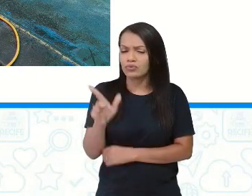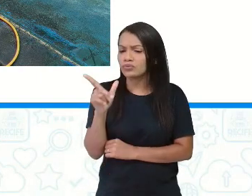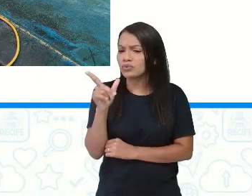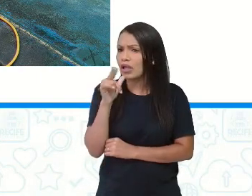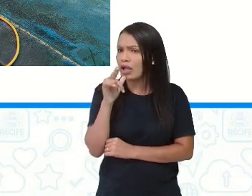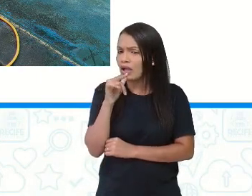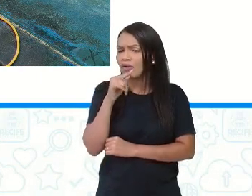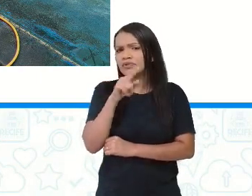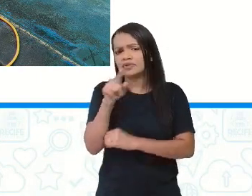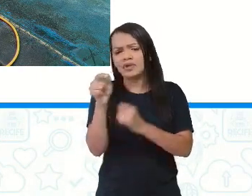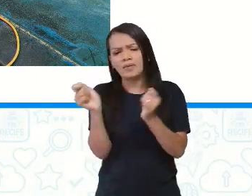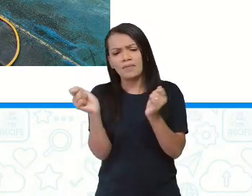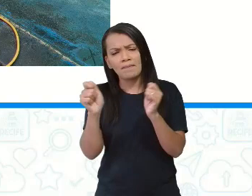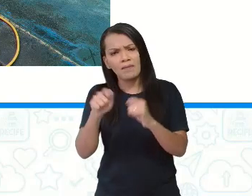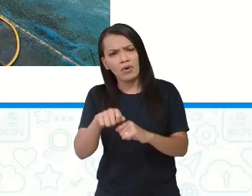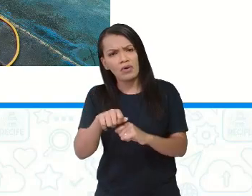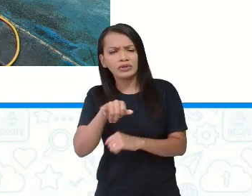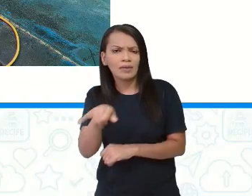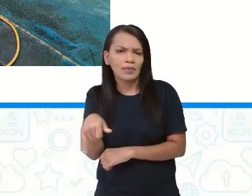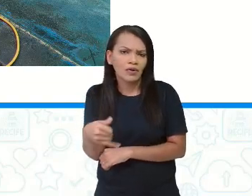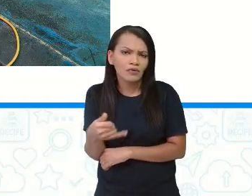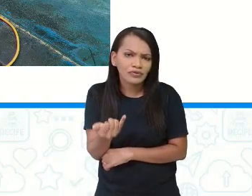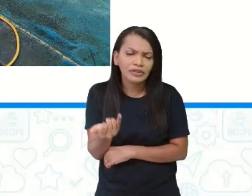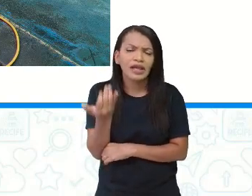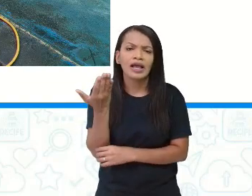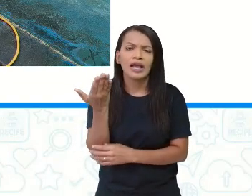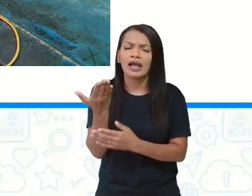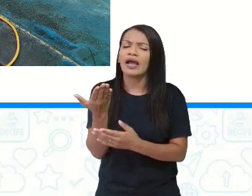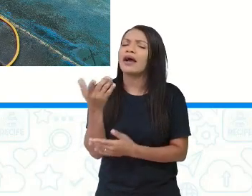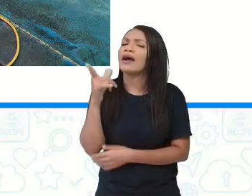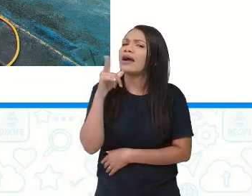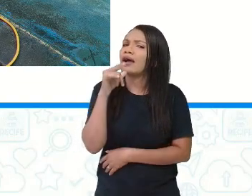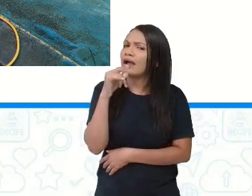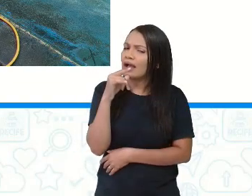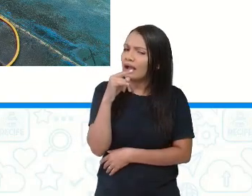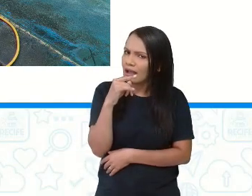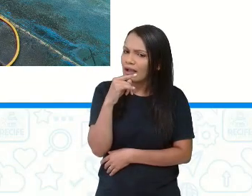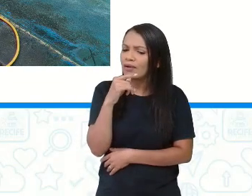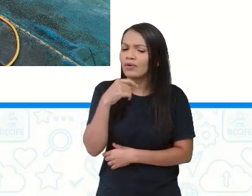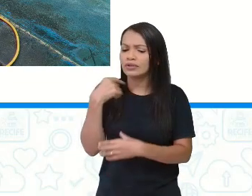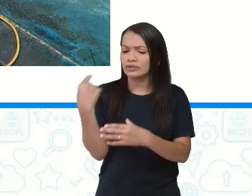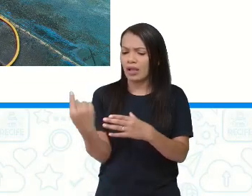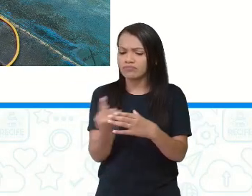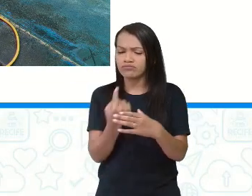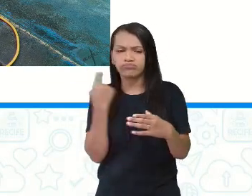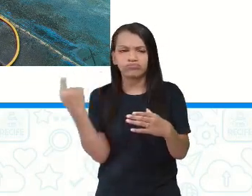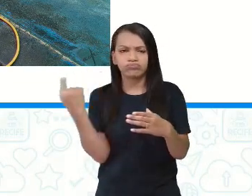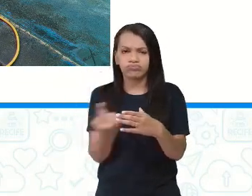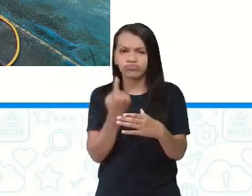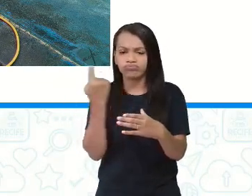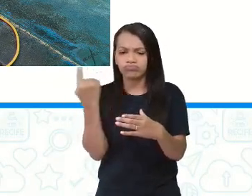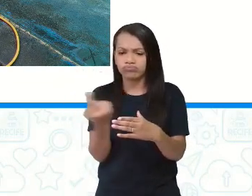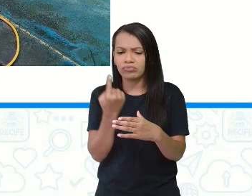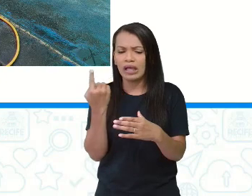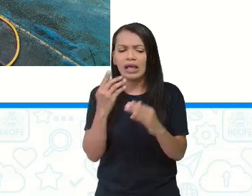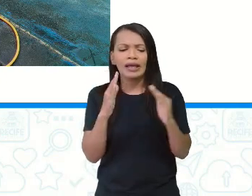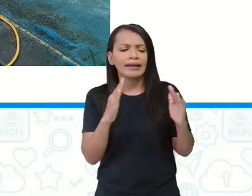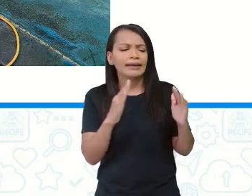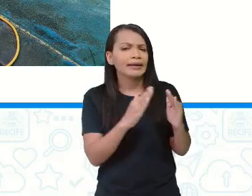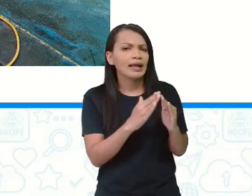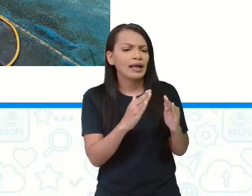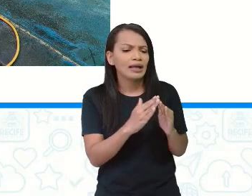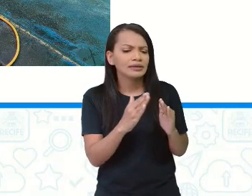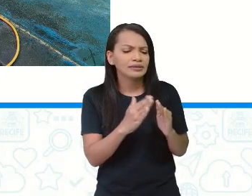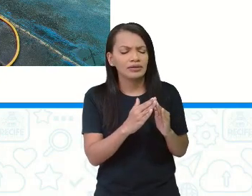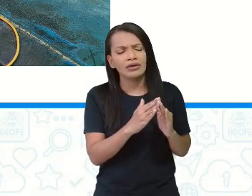Então, você pode aproveitar a água da máquina para lavar calçadas, terraços, casos de animais, está